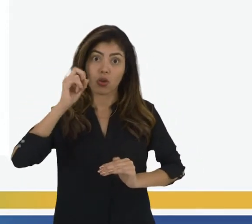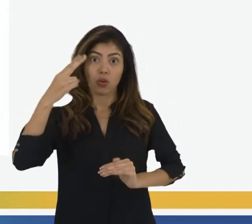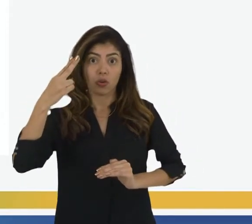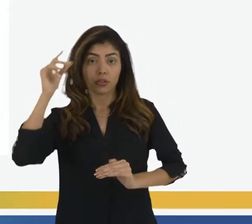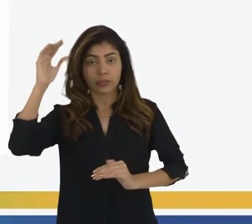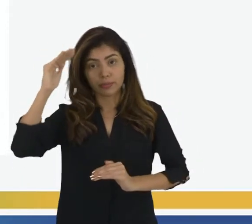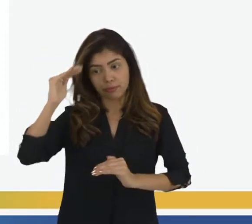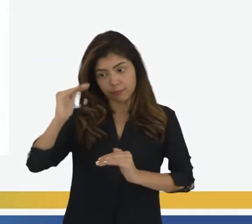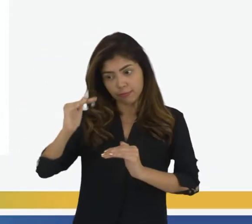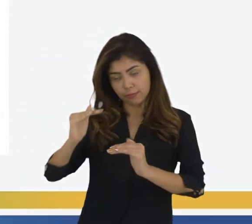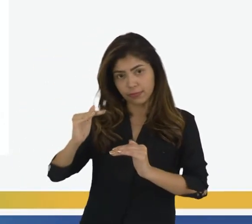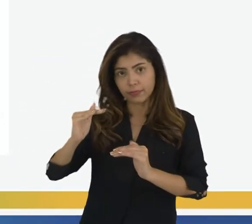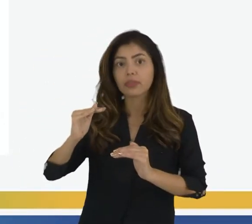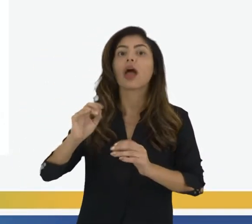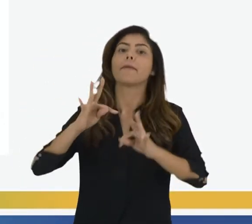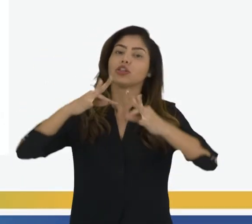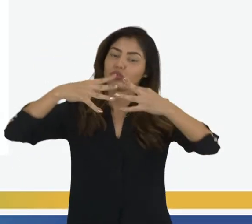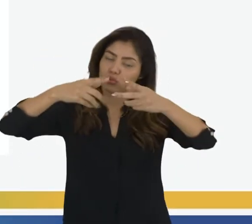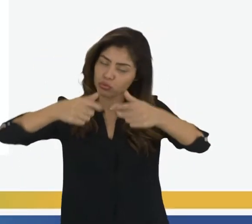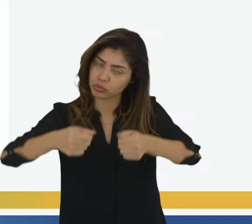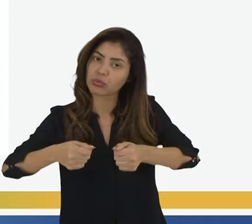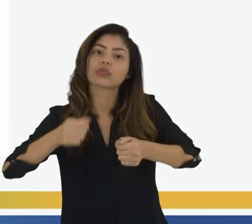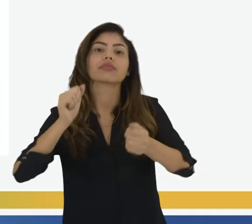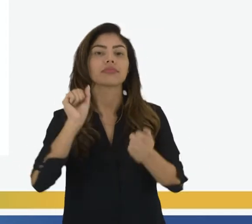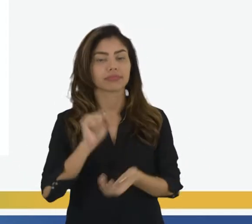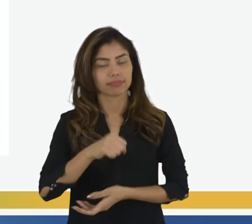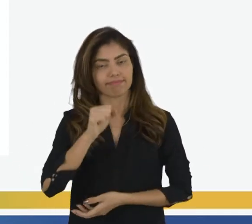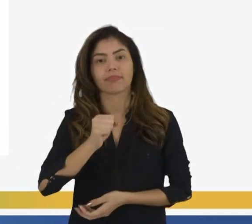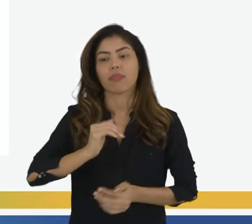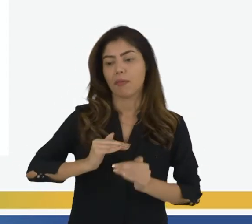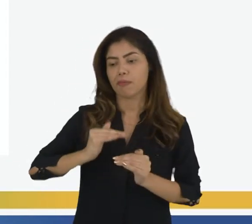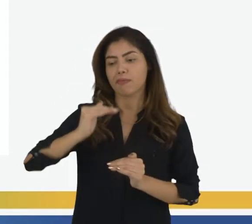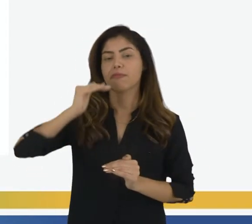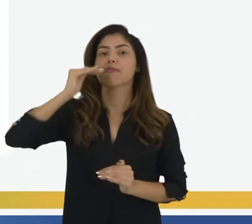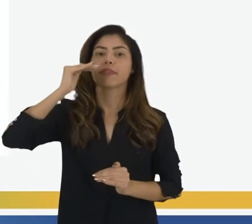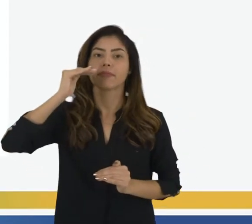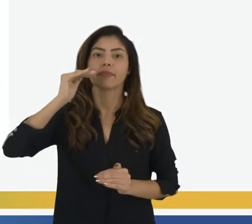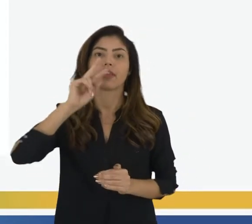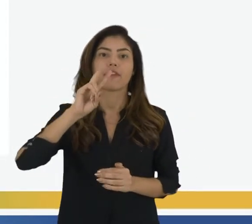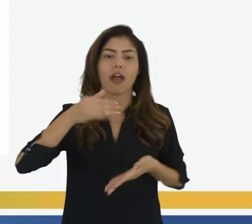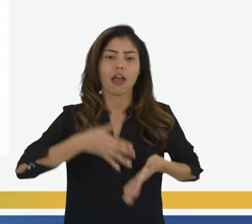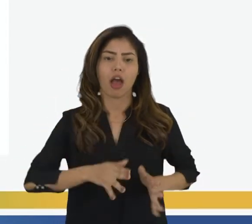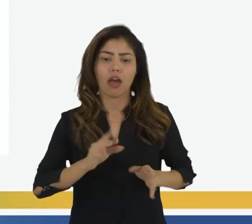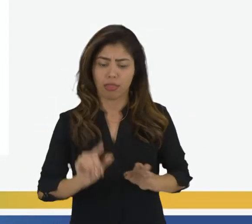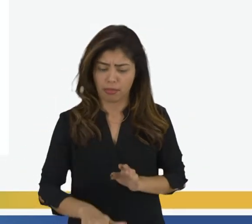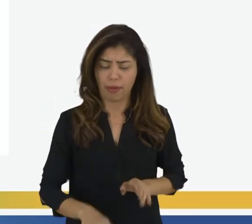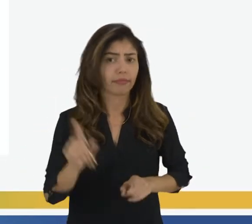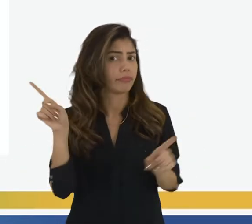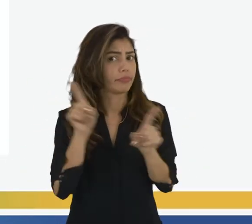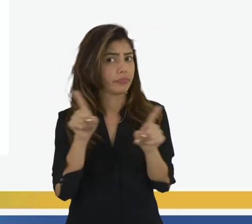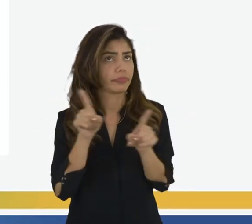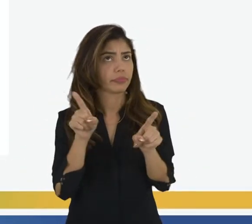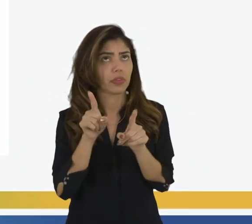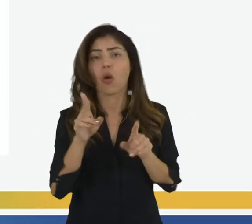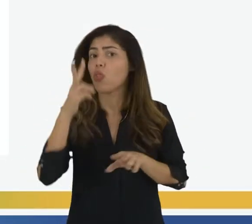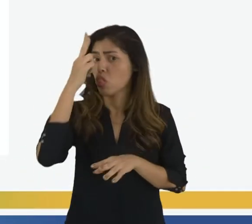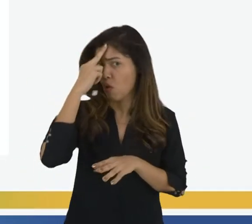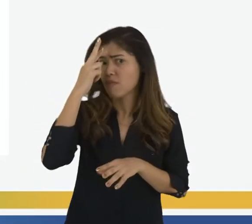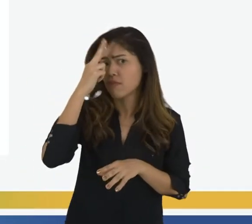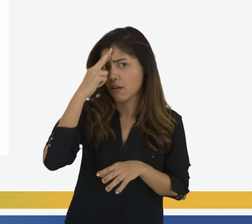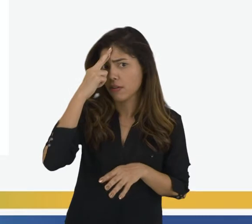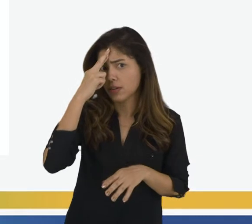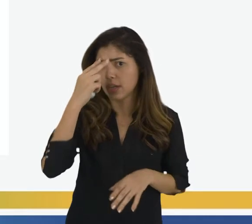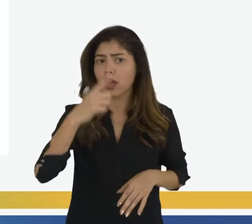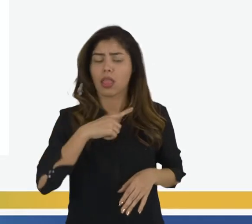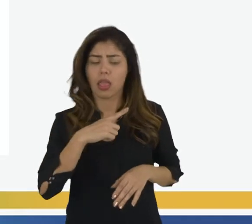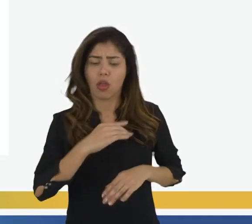Crescem menos Mas todo Ser humano Ele tem o seu crescimento Né? Ele não vai nascer E ficar daquele tamanhinho Um ser humano normal Né?